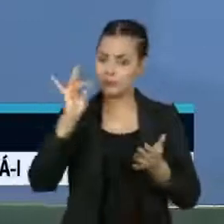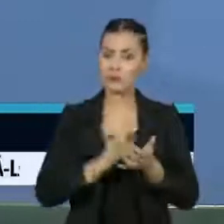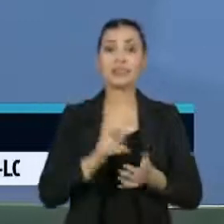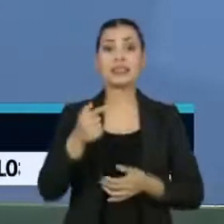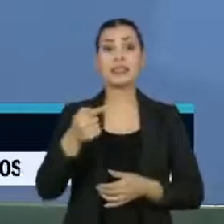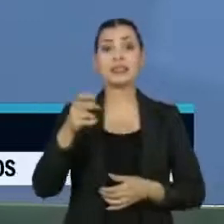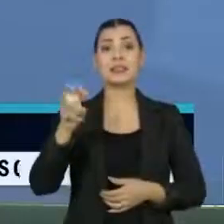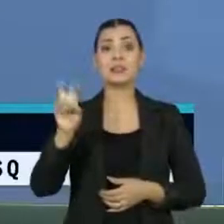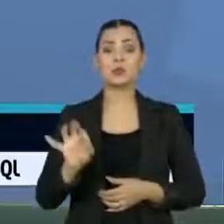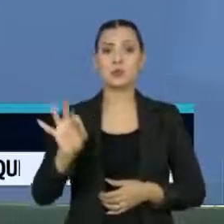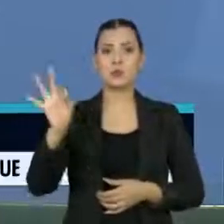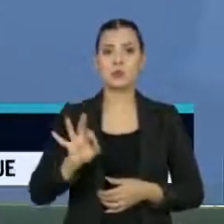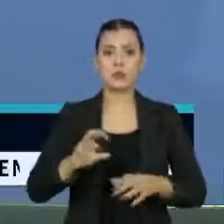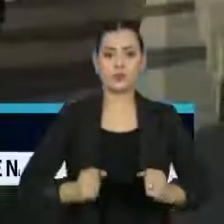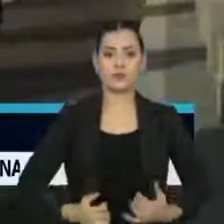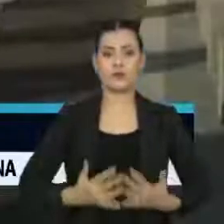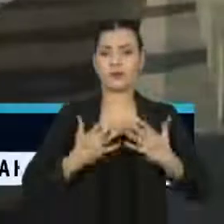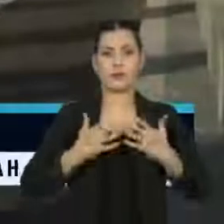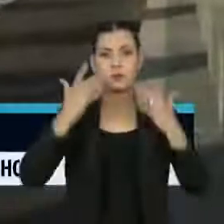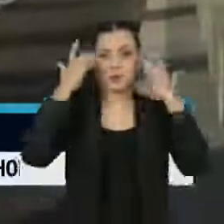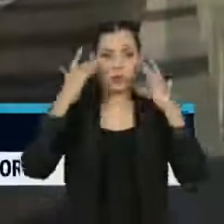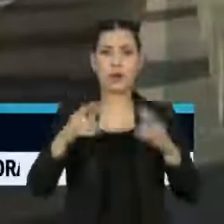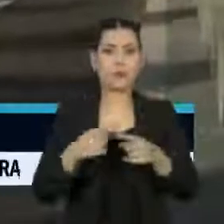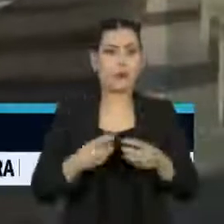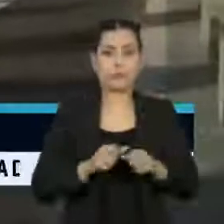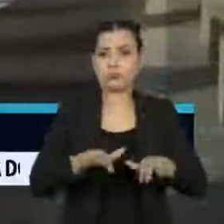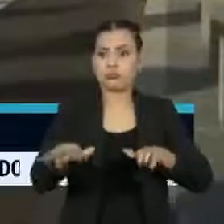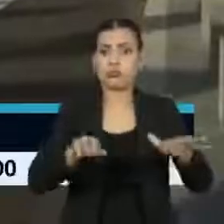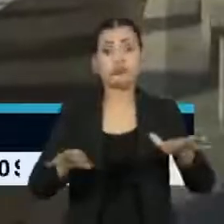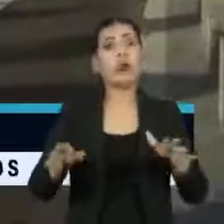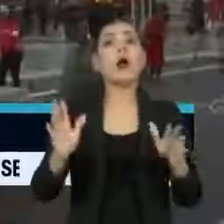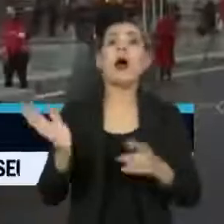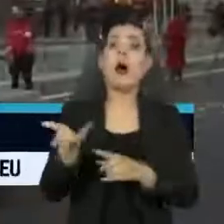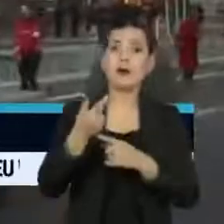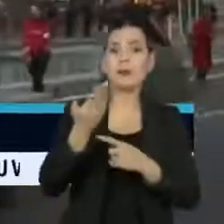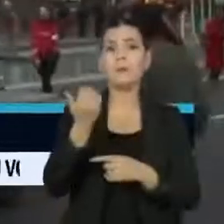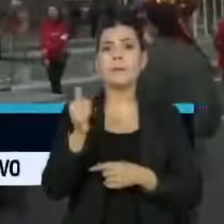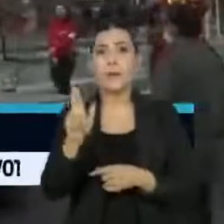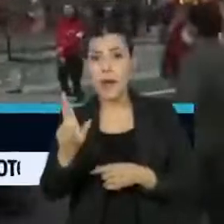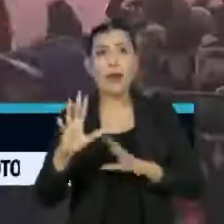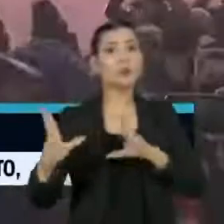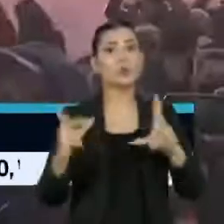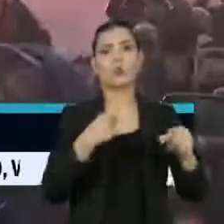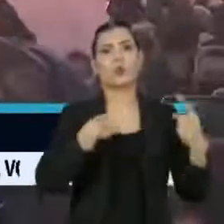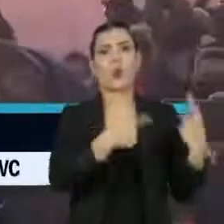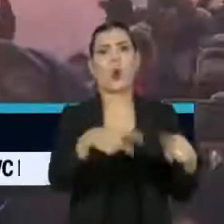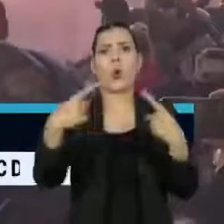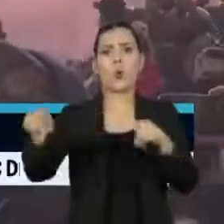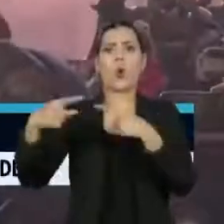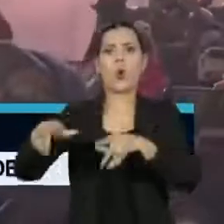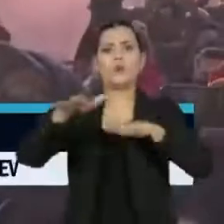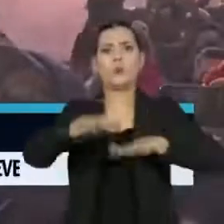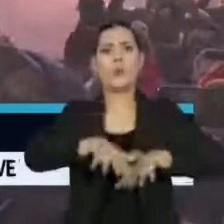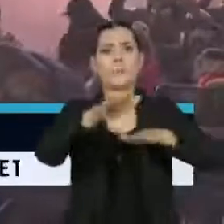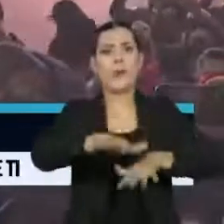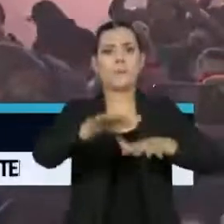75% das infecções. Artistas e proprietários de bares protestaram contra as medidas.